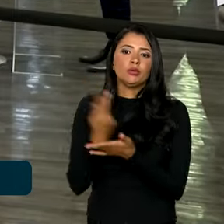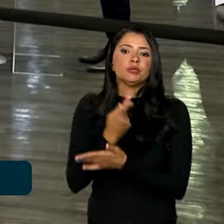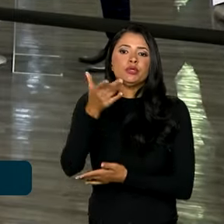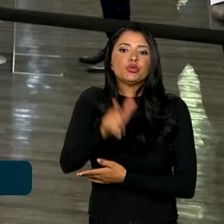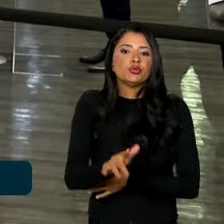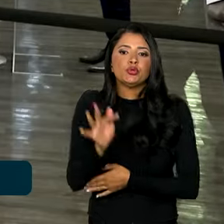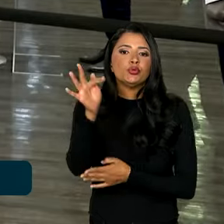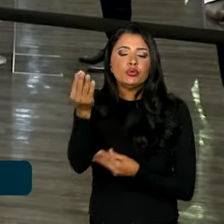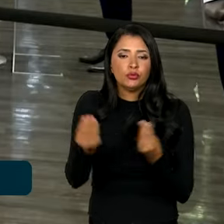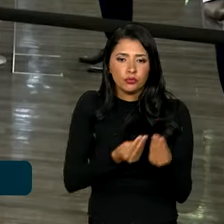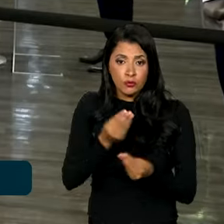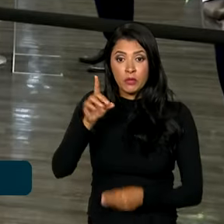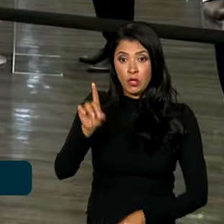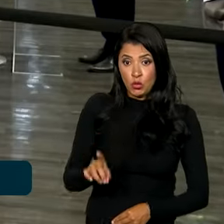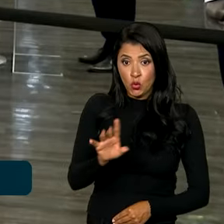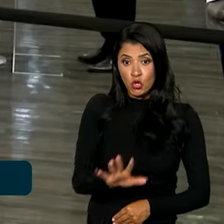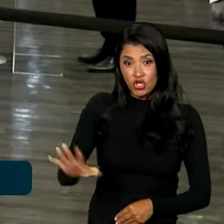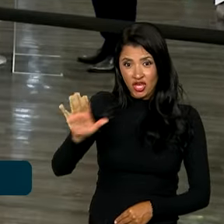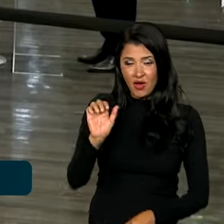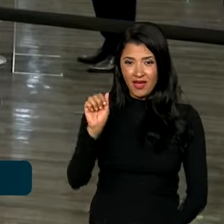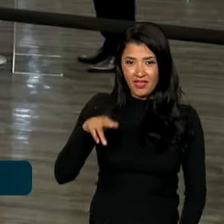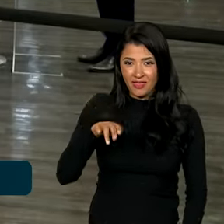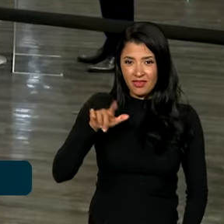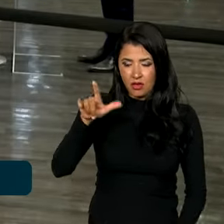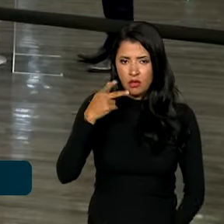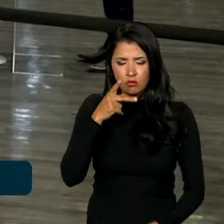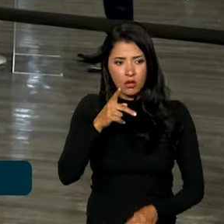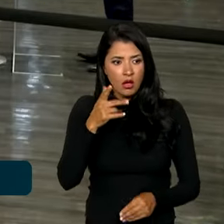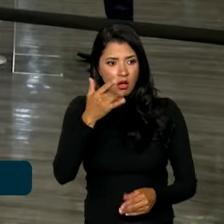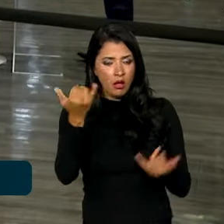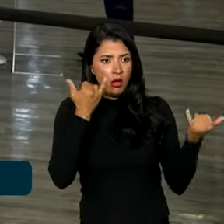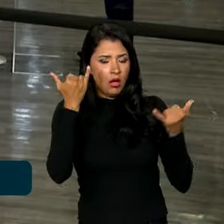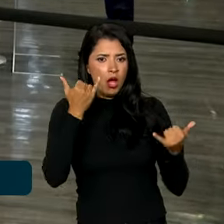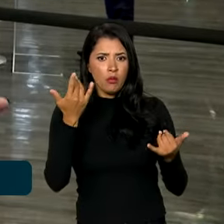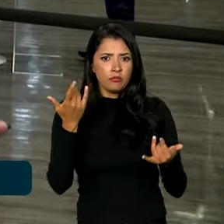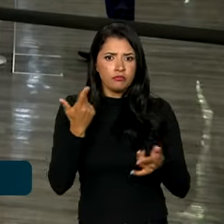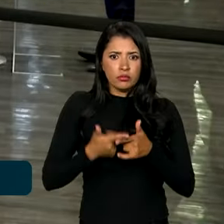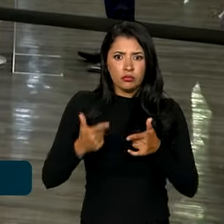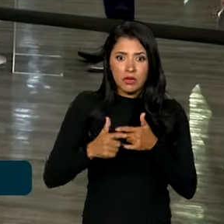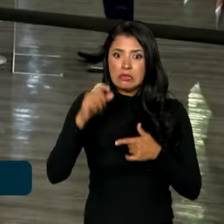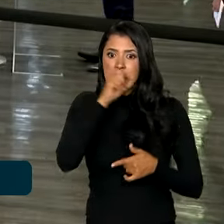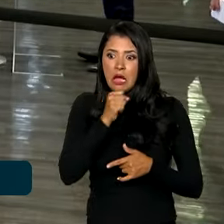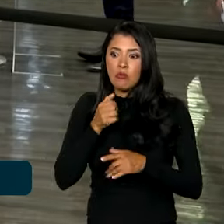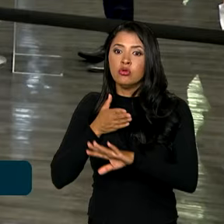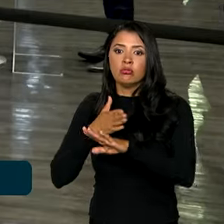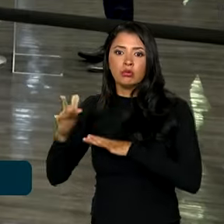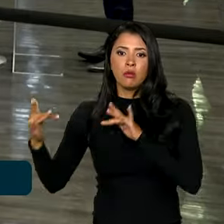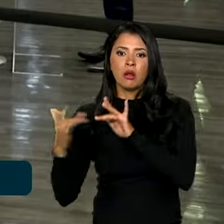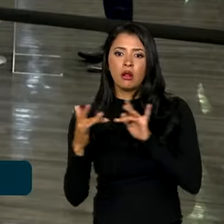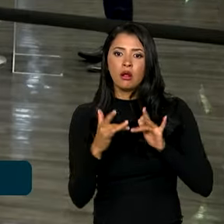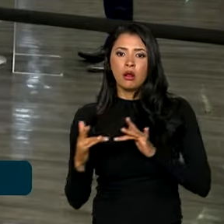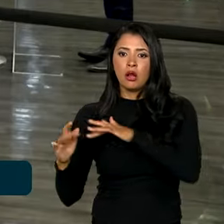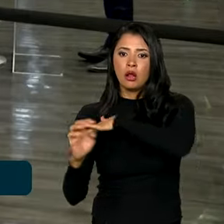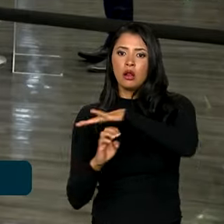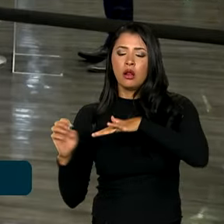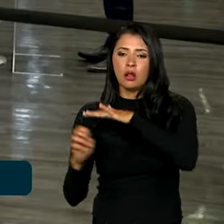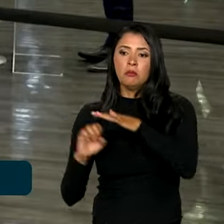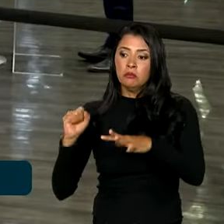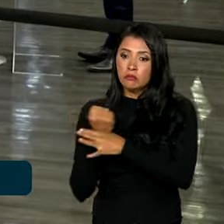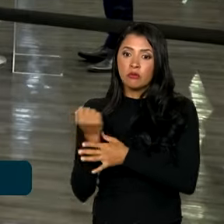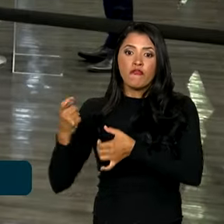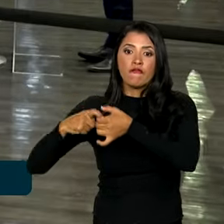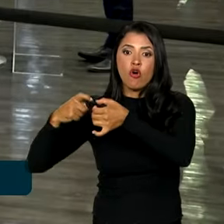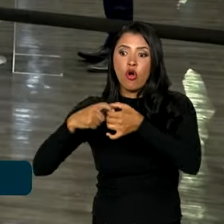o diretor-geral da Agência Nacional de Energia Elétrica, assim que ele soube do problema no sábado, entrou em contato com as concessionárias de São Paulo pra garantir a